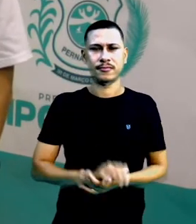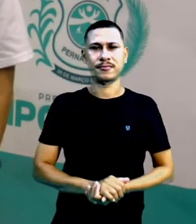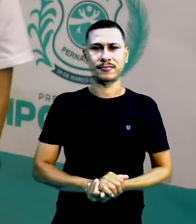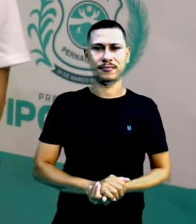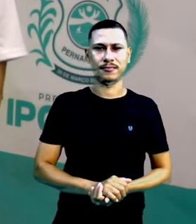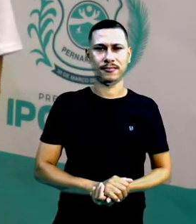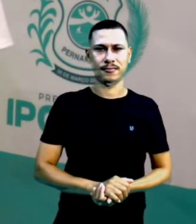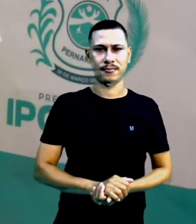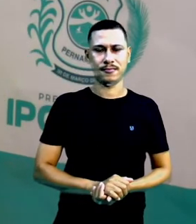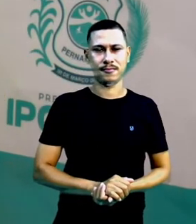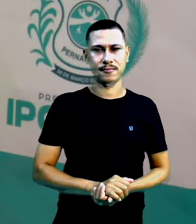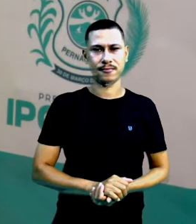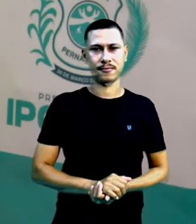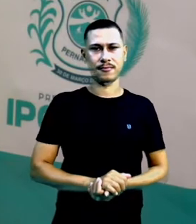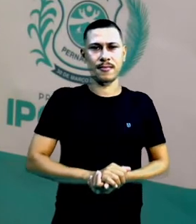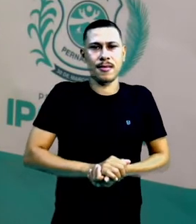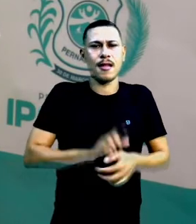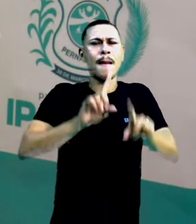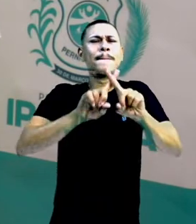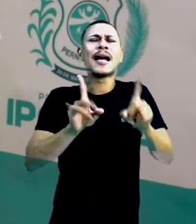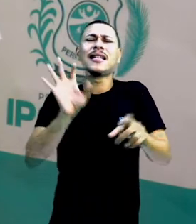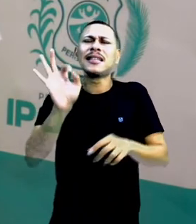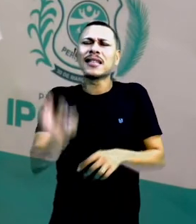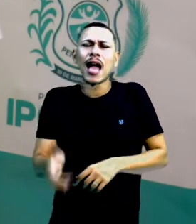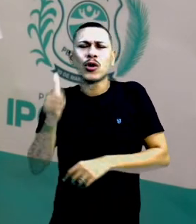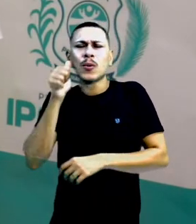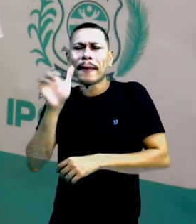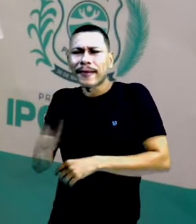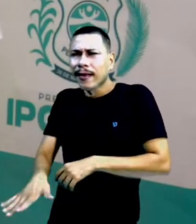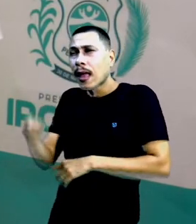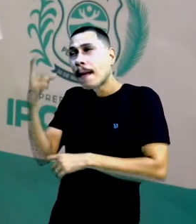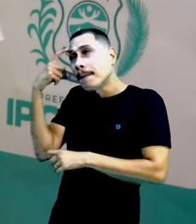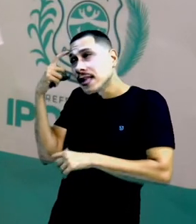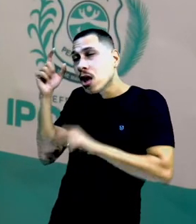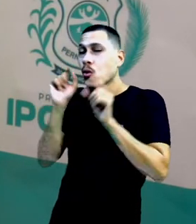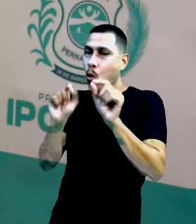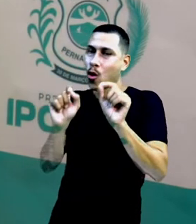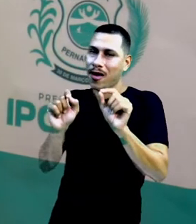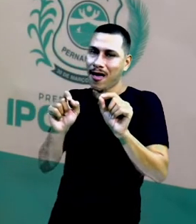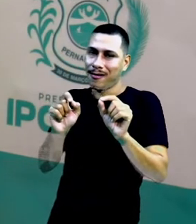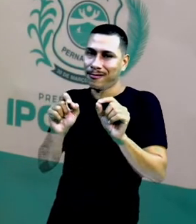carregam. Mas o que é que a menina realmente fica pensando?